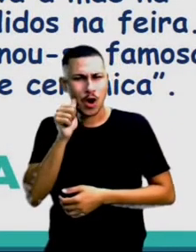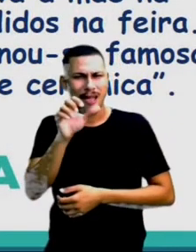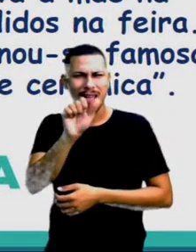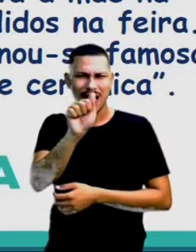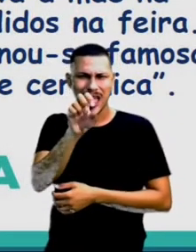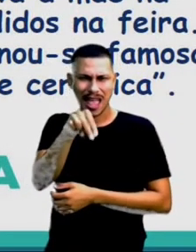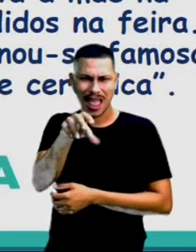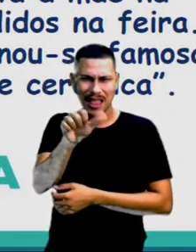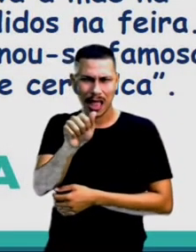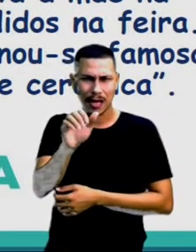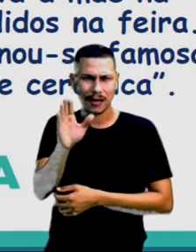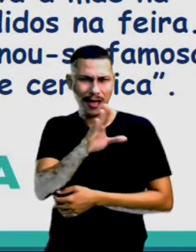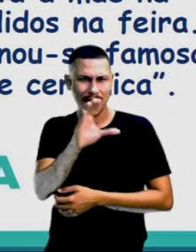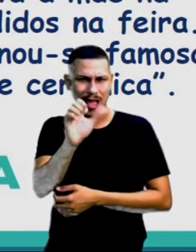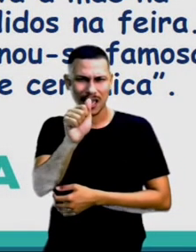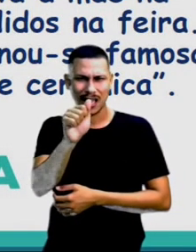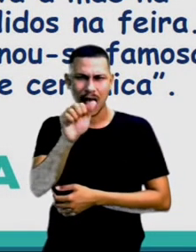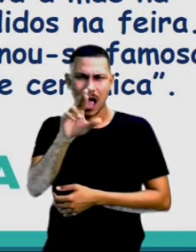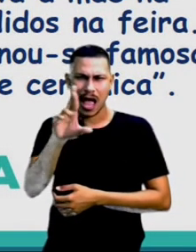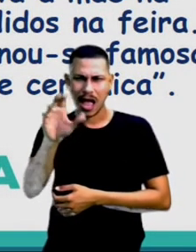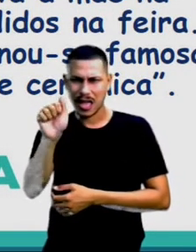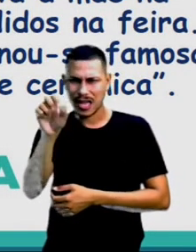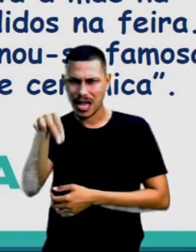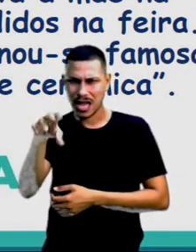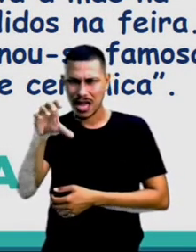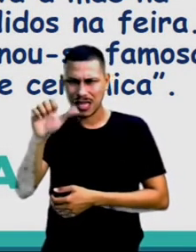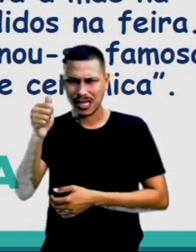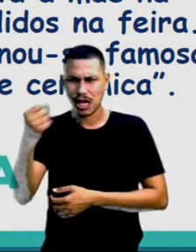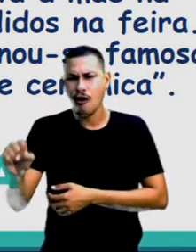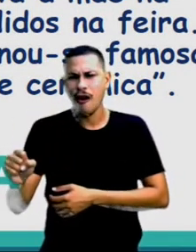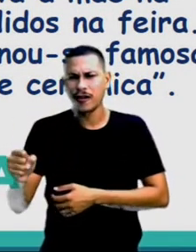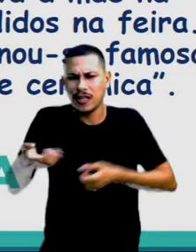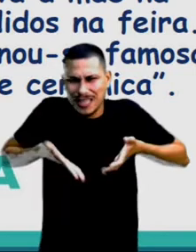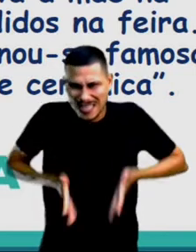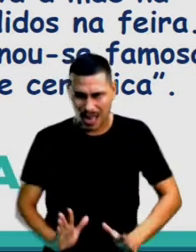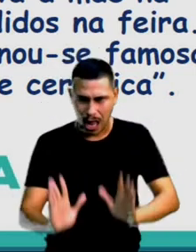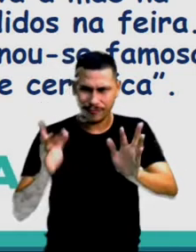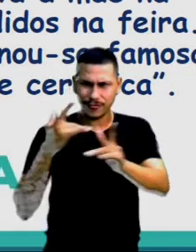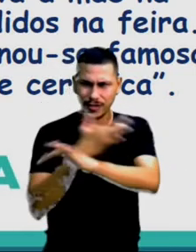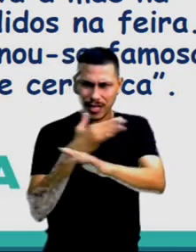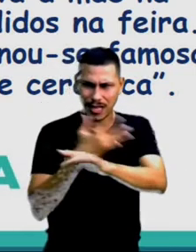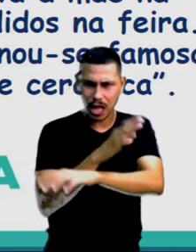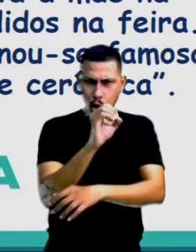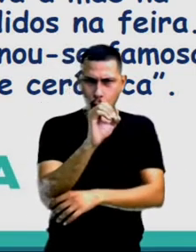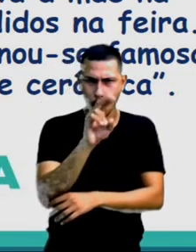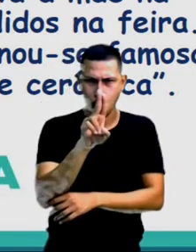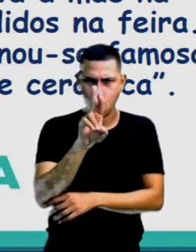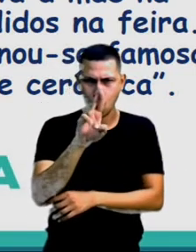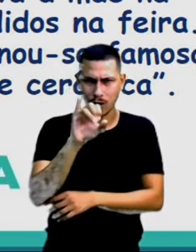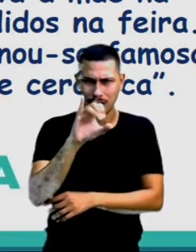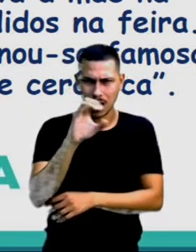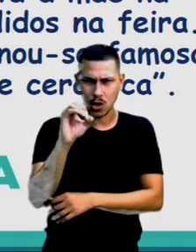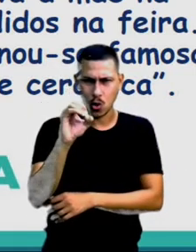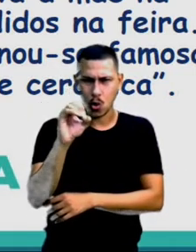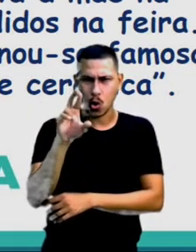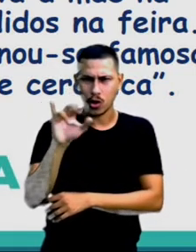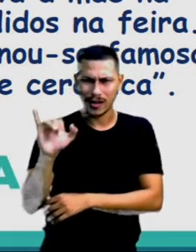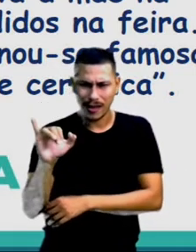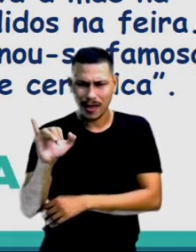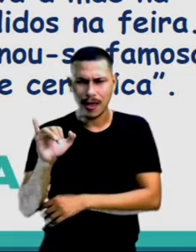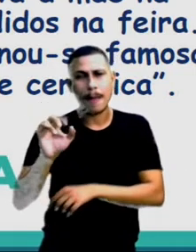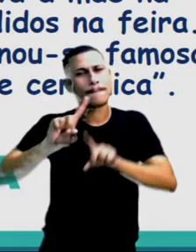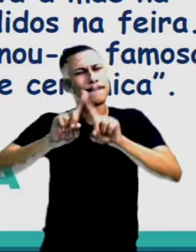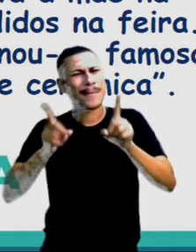Ana Leopoldina dos Santos Ela nasceu em Uricuri Em 1923 E morreu em Petrolina Em 2008